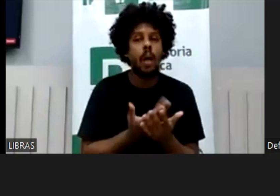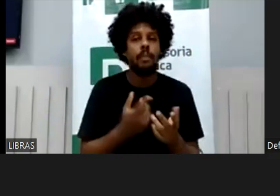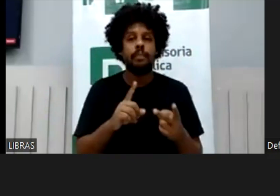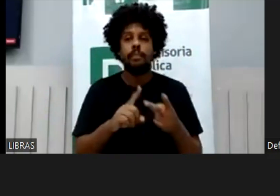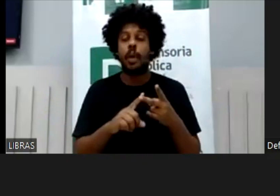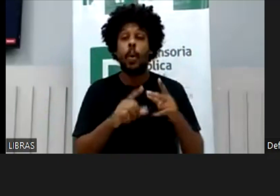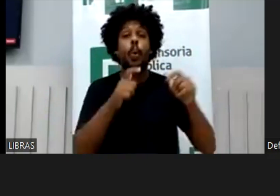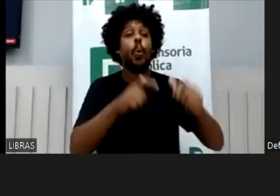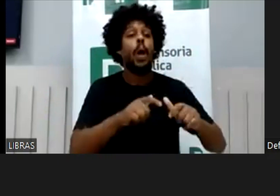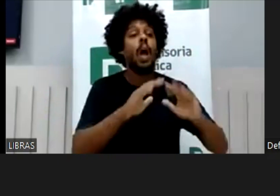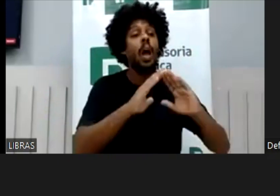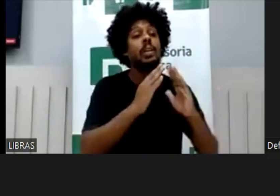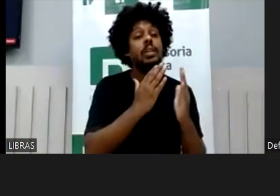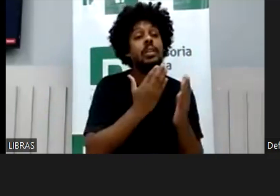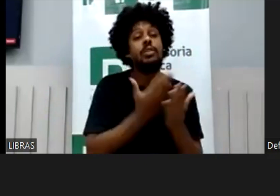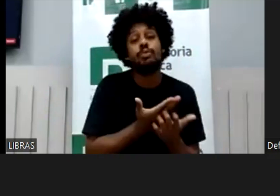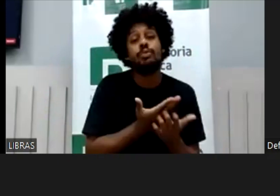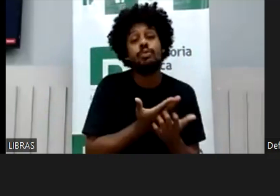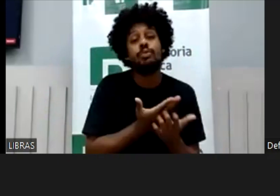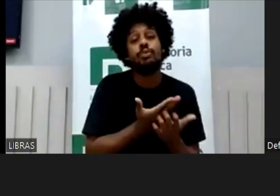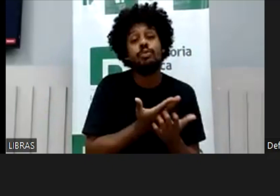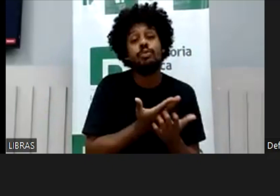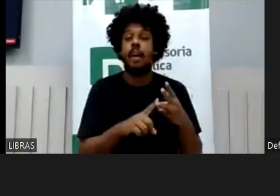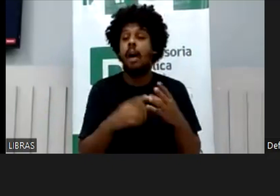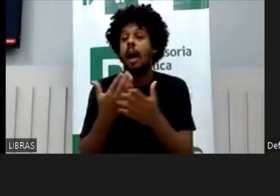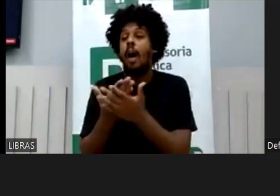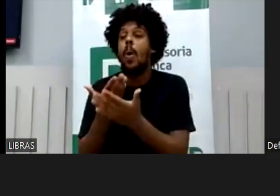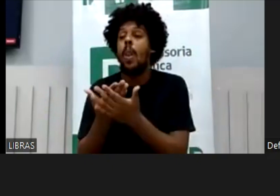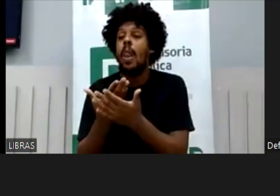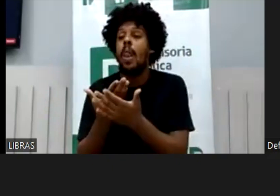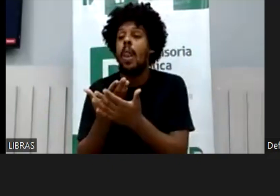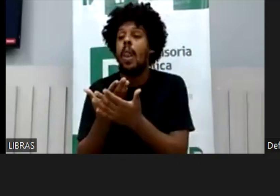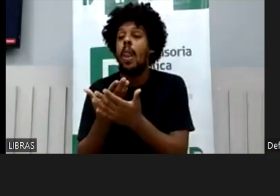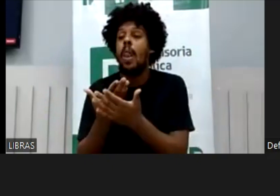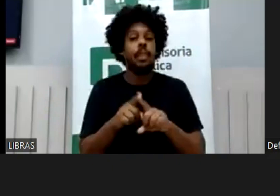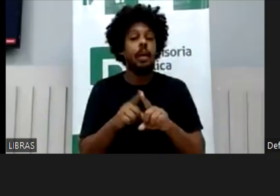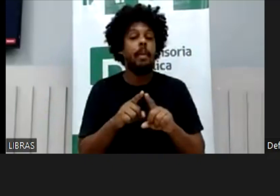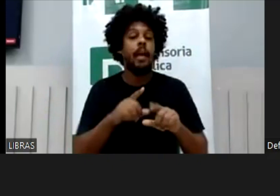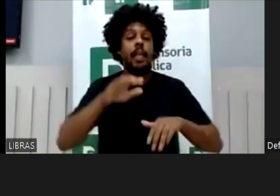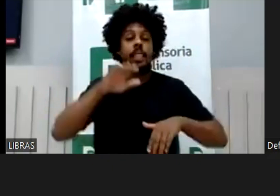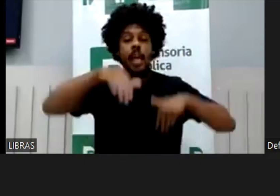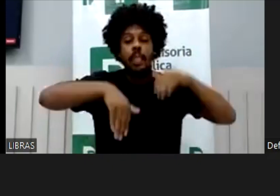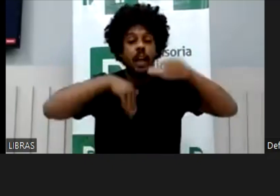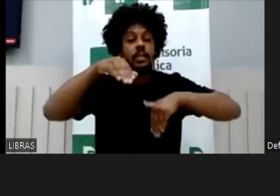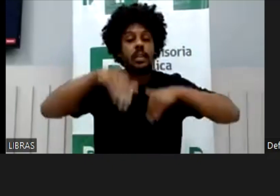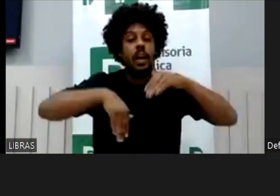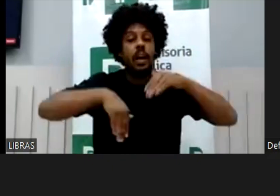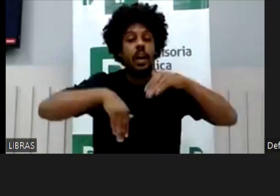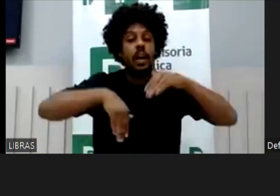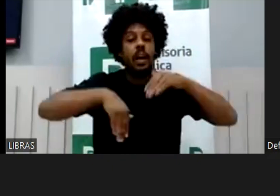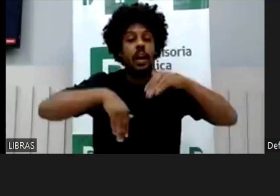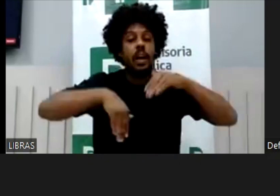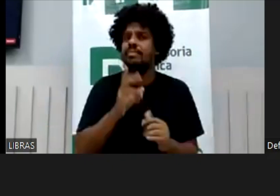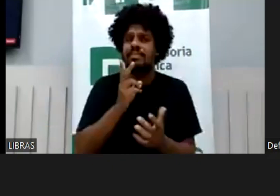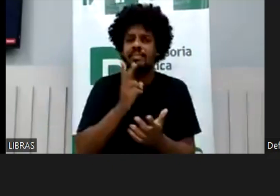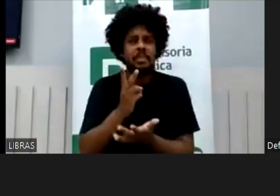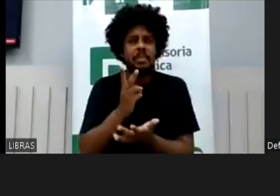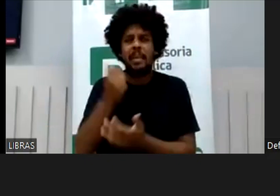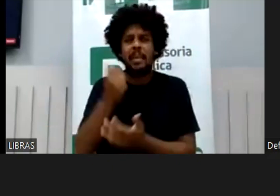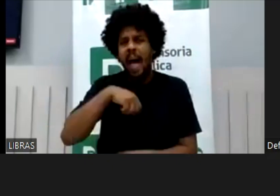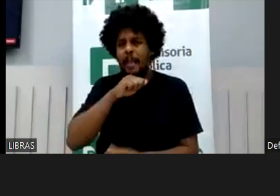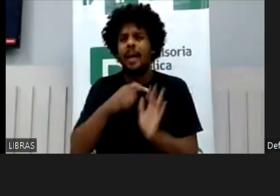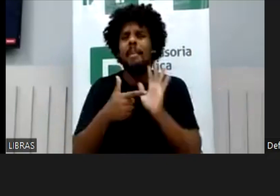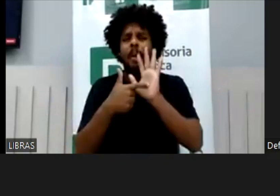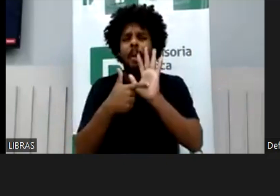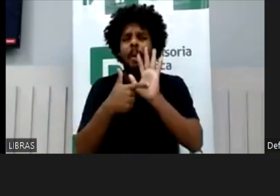estudavam, onde elas faziam aula de reforço, onde elas faziam aula de natação, então tinha todas as exposição para além disso tudo, os riscos,